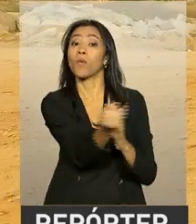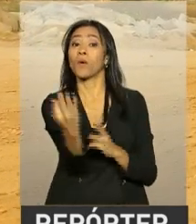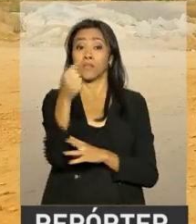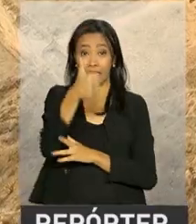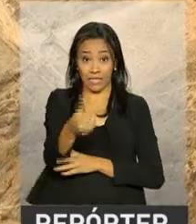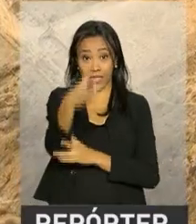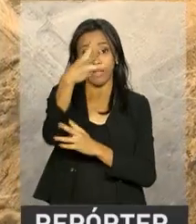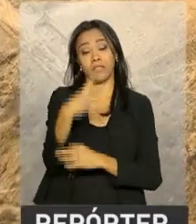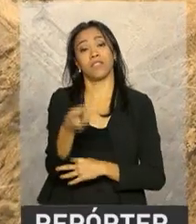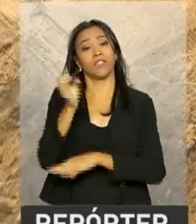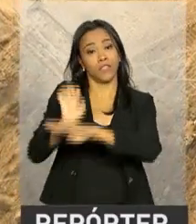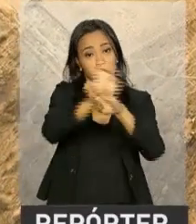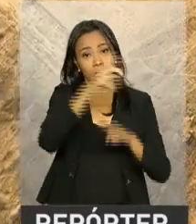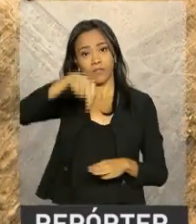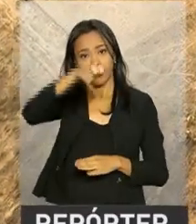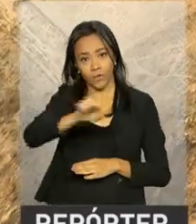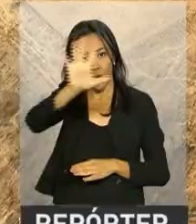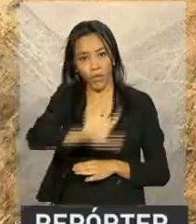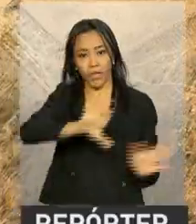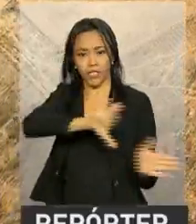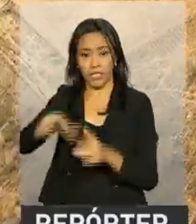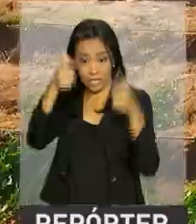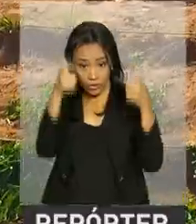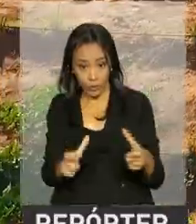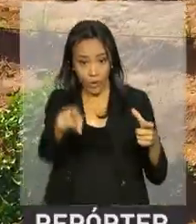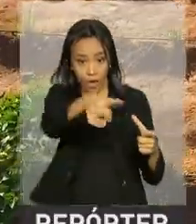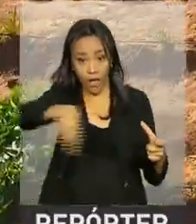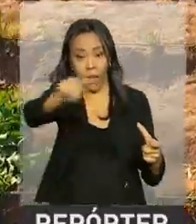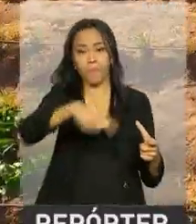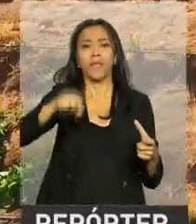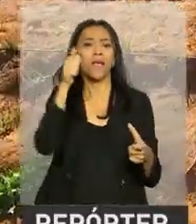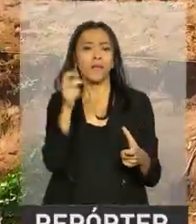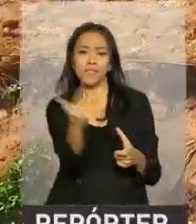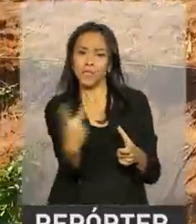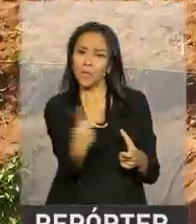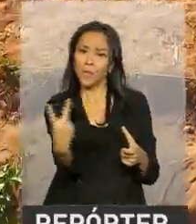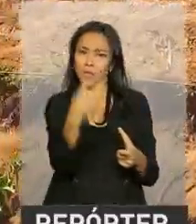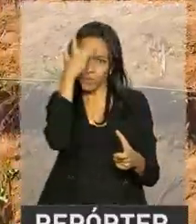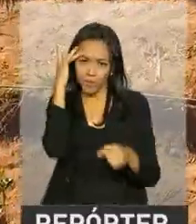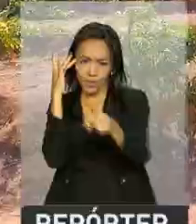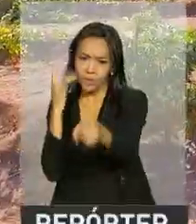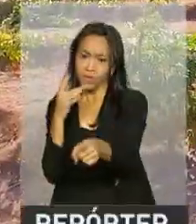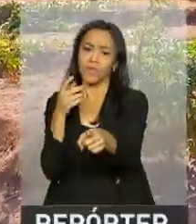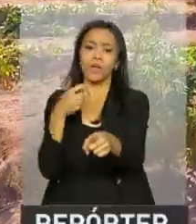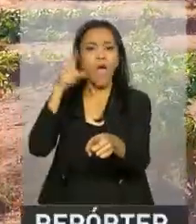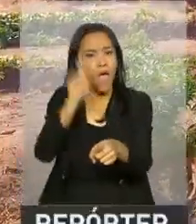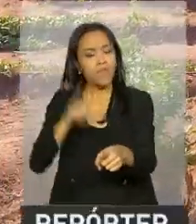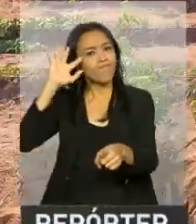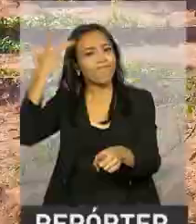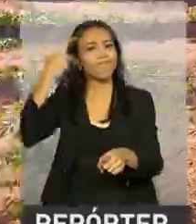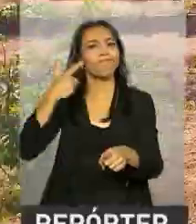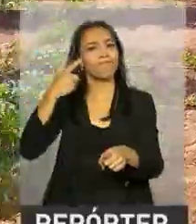do Nordeste. Na vila de Uri, com o avanço das obras, a agricultora Marinelma e o marido Marcos Aurélio foram